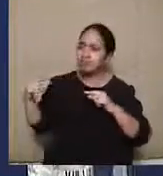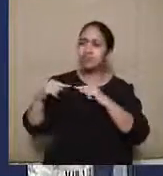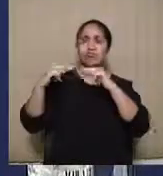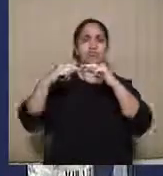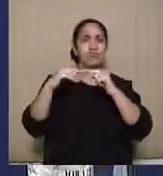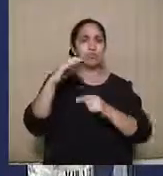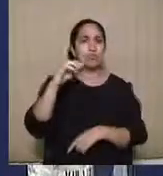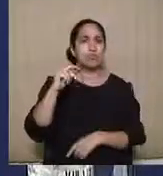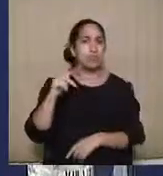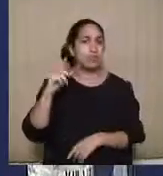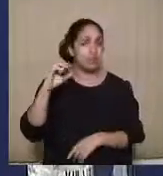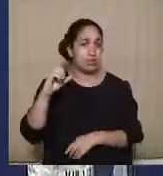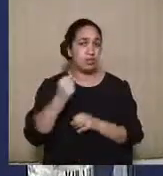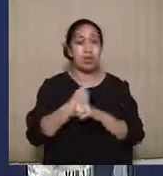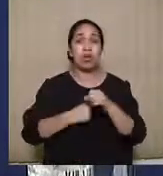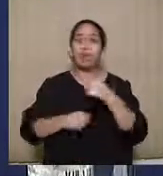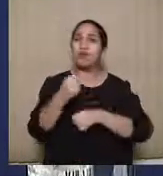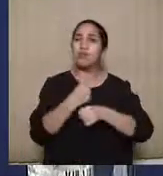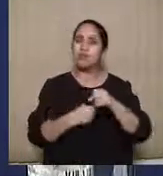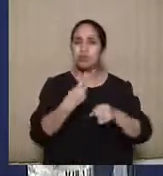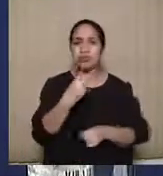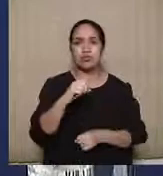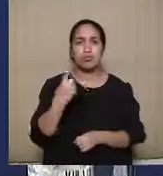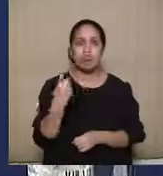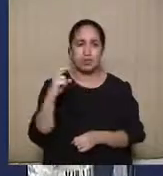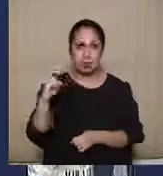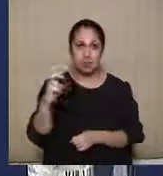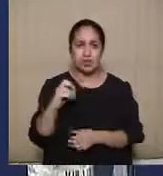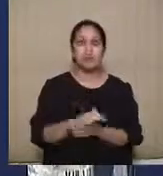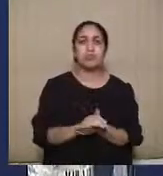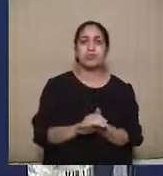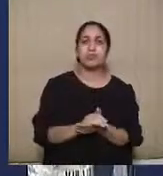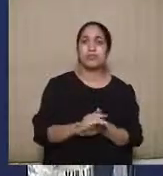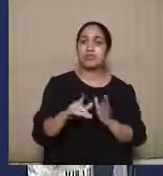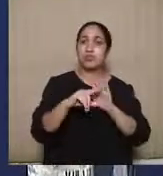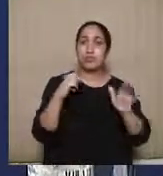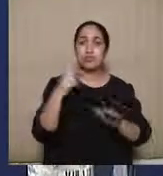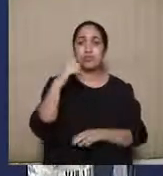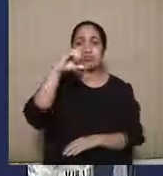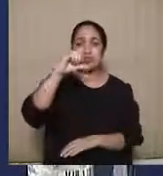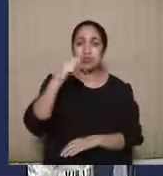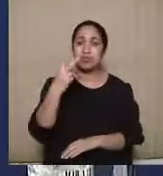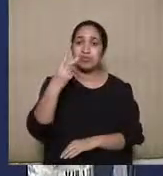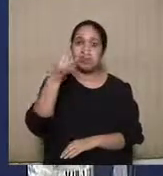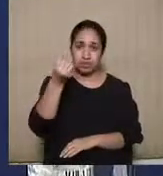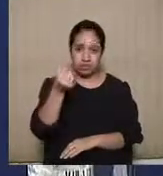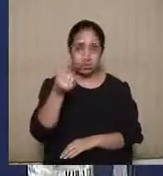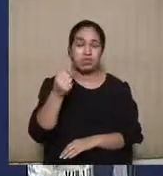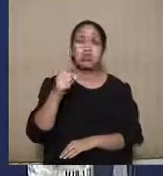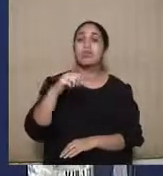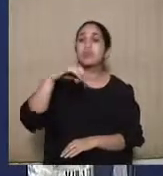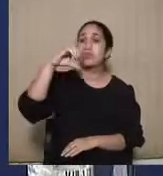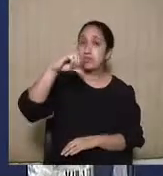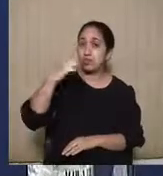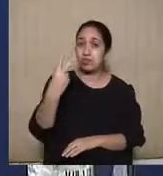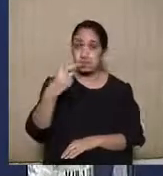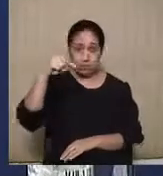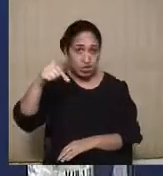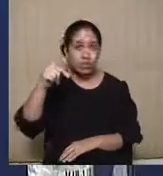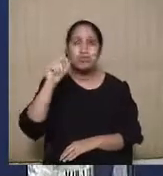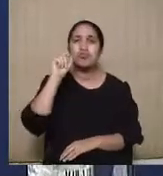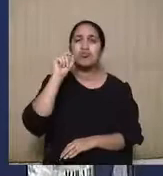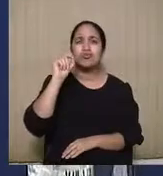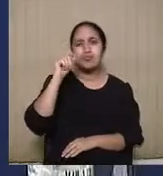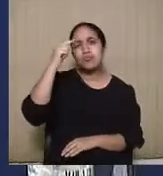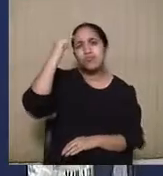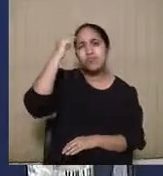o CPC de 2015, que no seu artigo 926 e também 927, vai cultivar aquela ideia